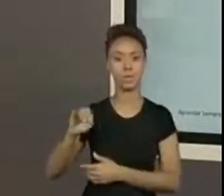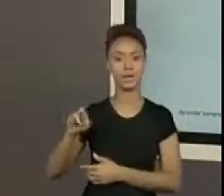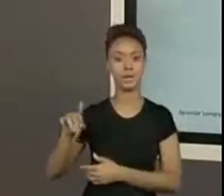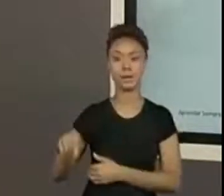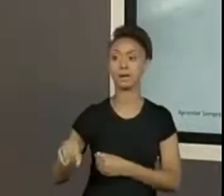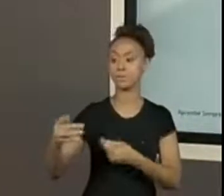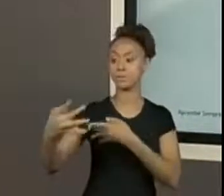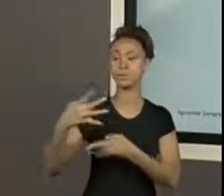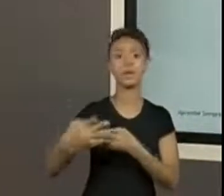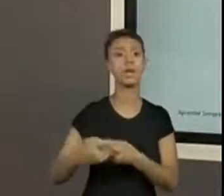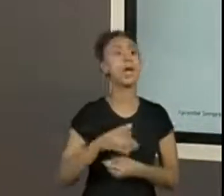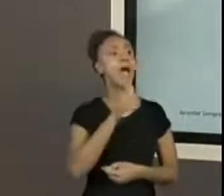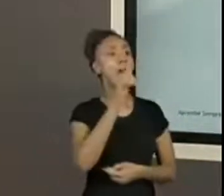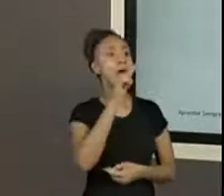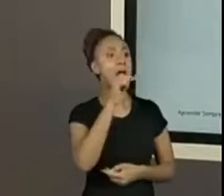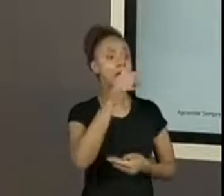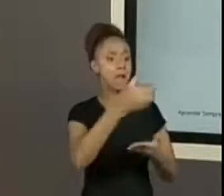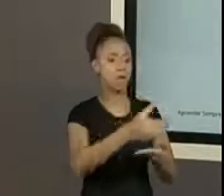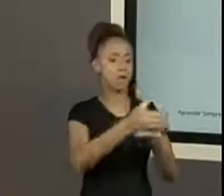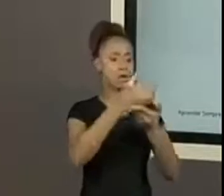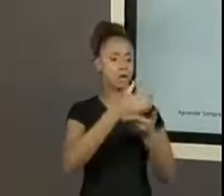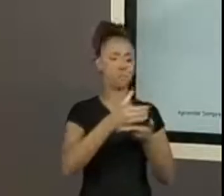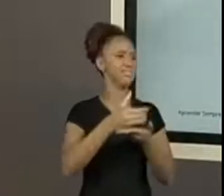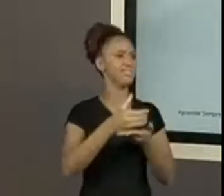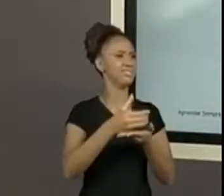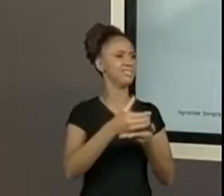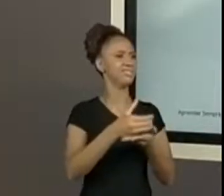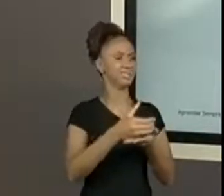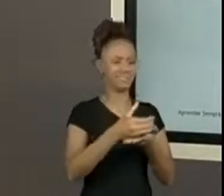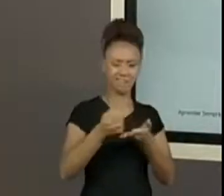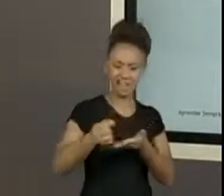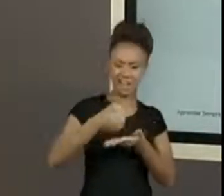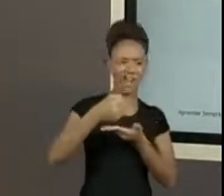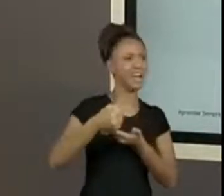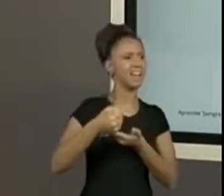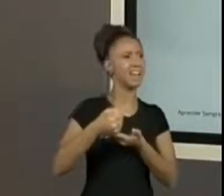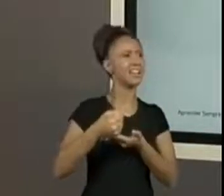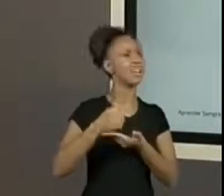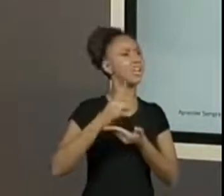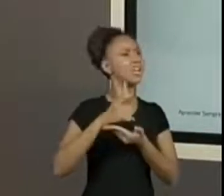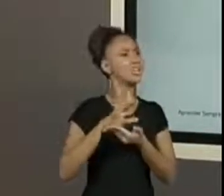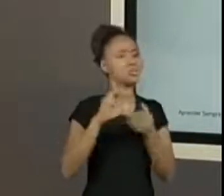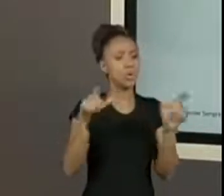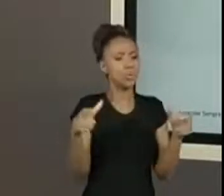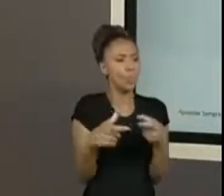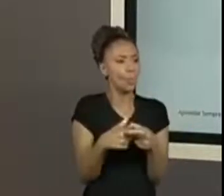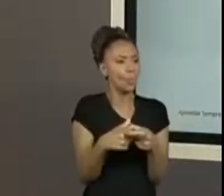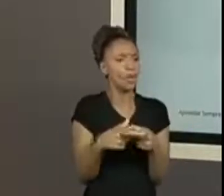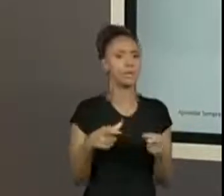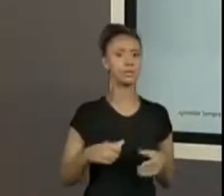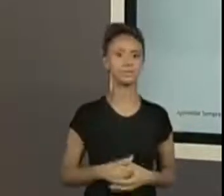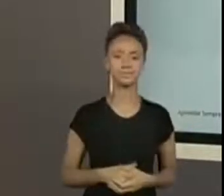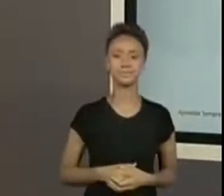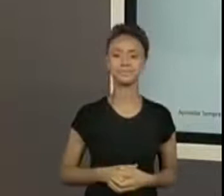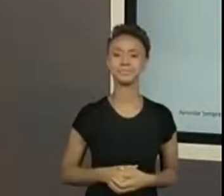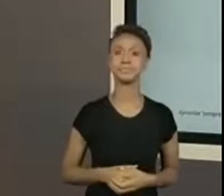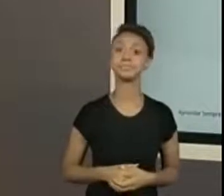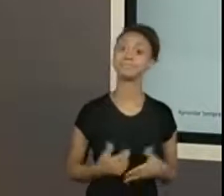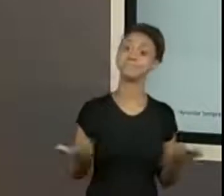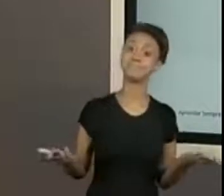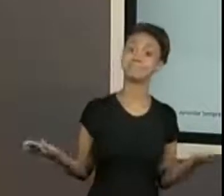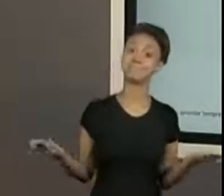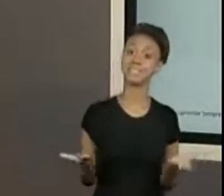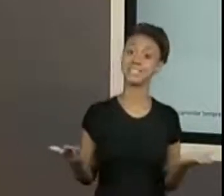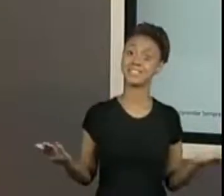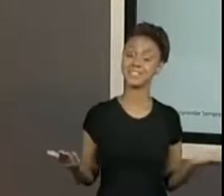trouxe, eu pedi um copo d'água, me trouxeram na caneca. Isso mesmo que eu queria, cinturinha de boneca. Acho que agora é aquele